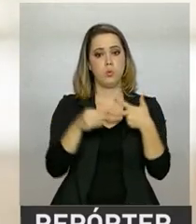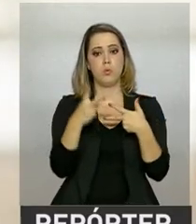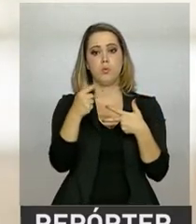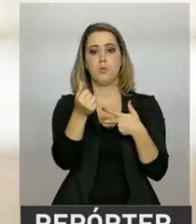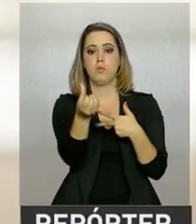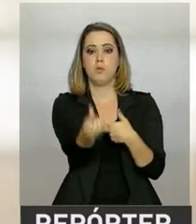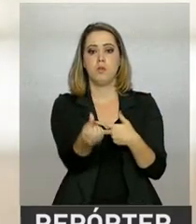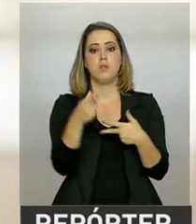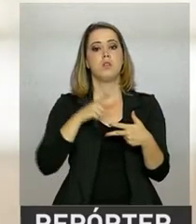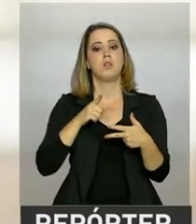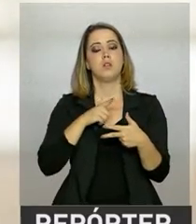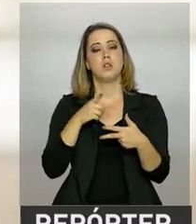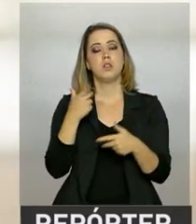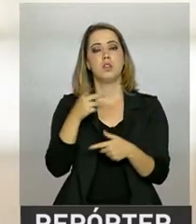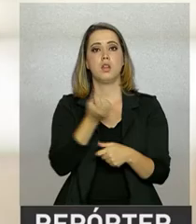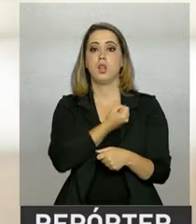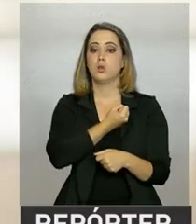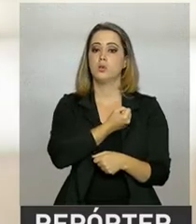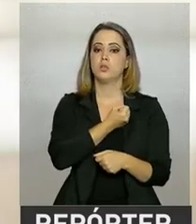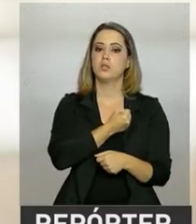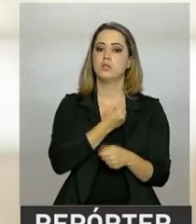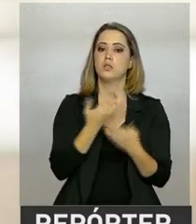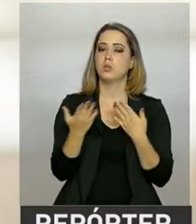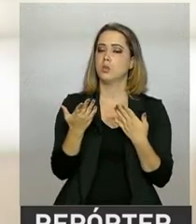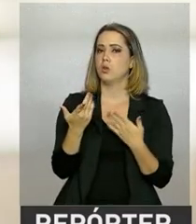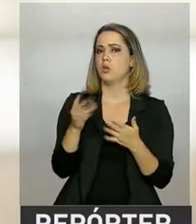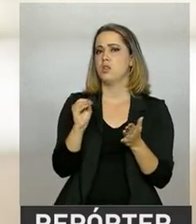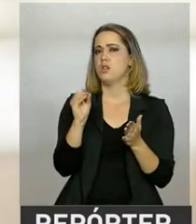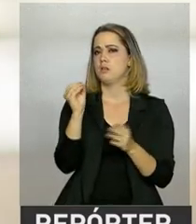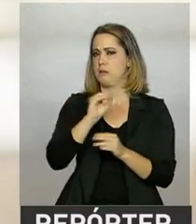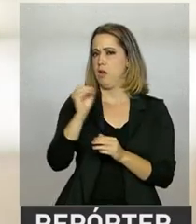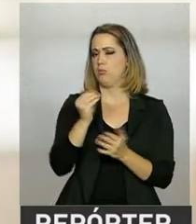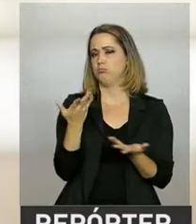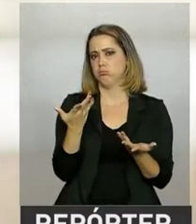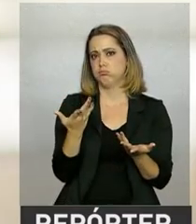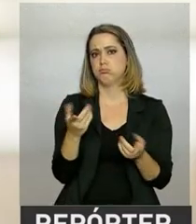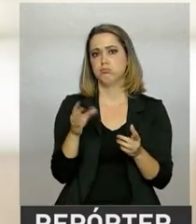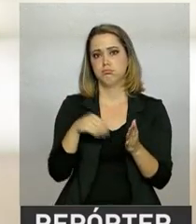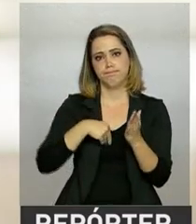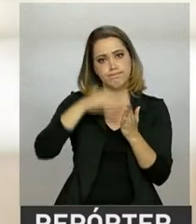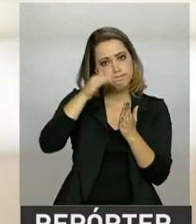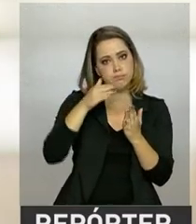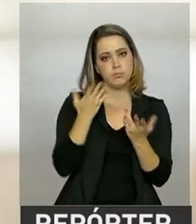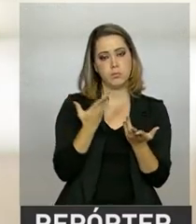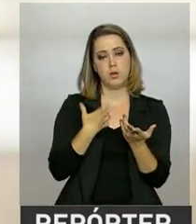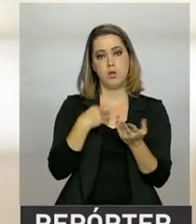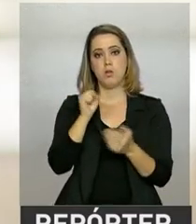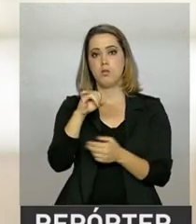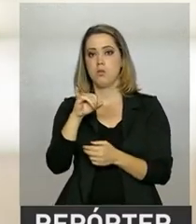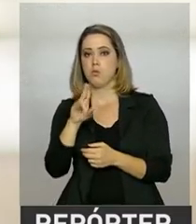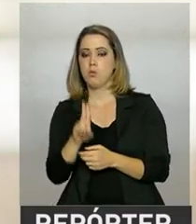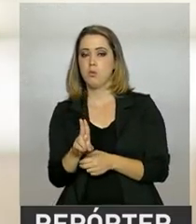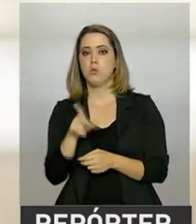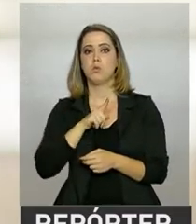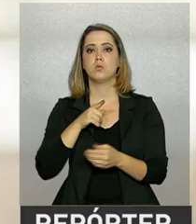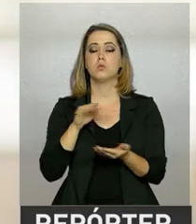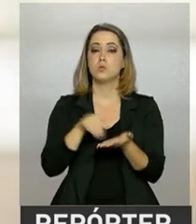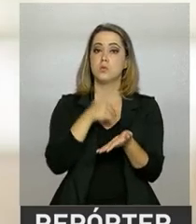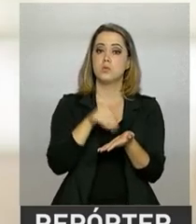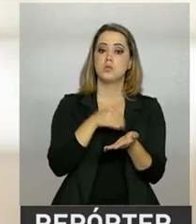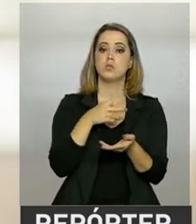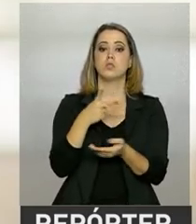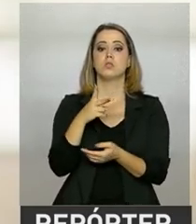e que tenham obtido na redação nota que não seja zero. O SISU estará disponível para inscrição no dia